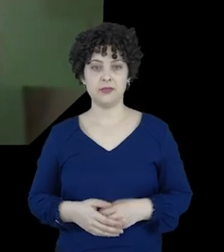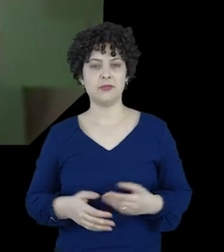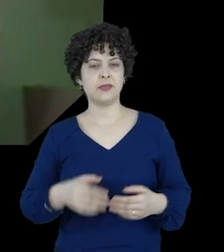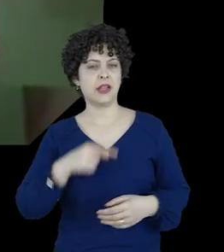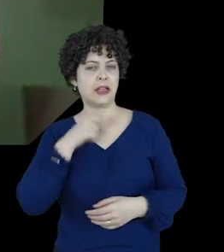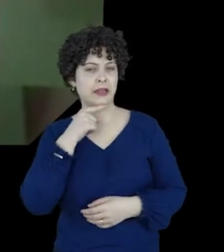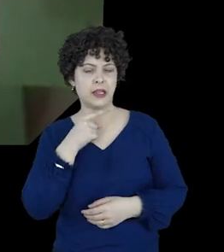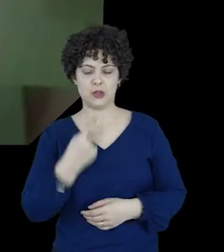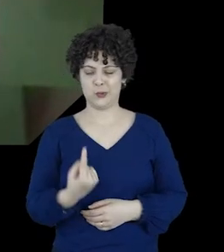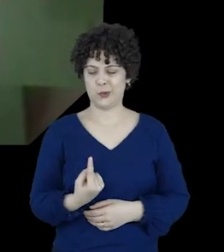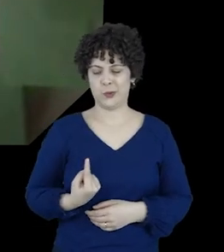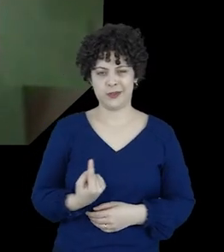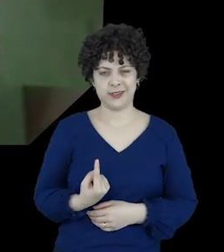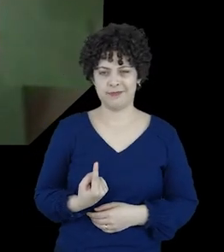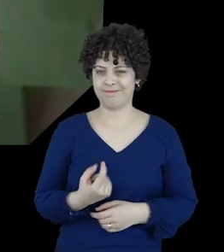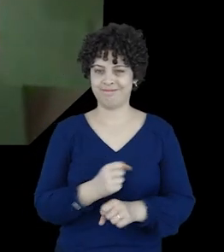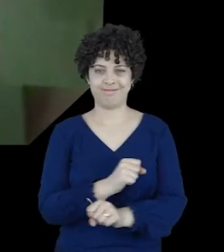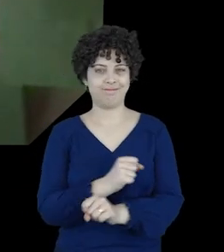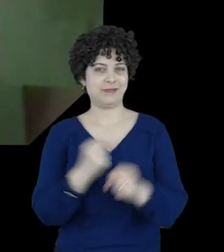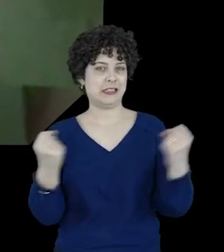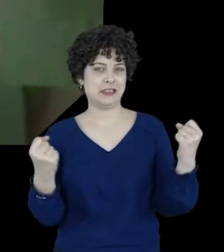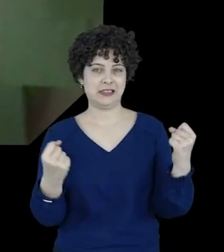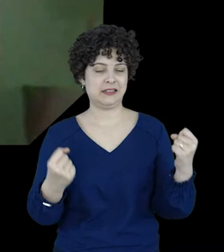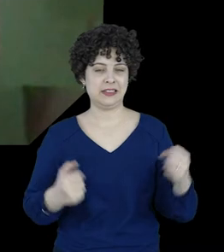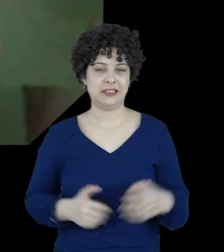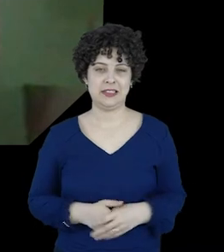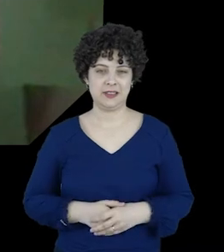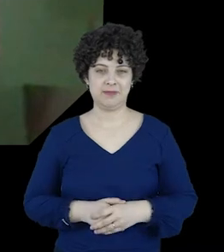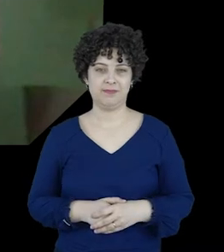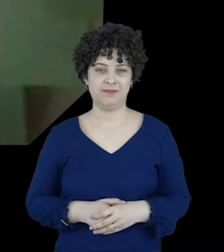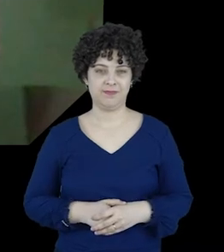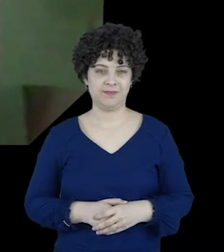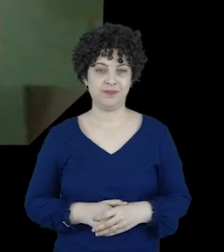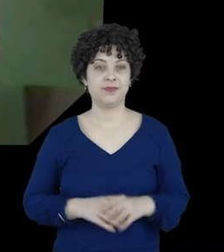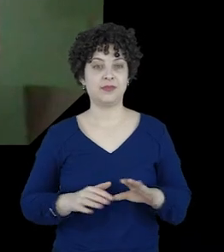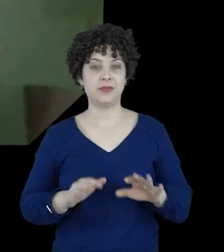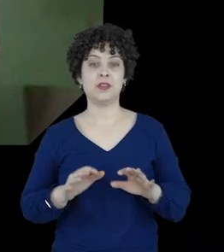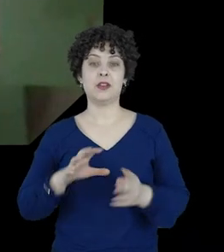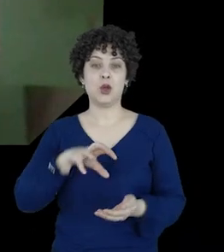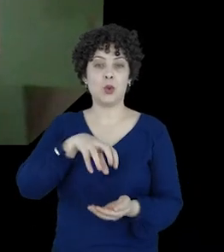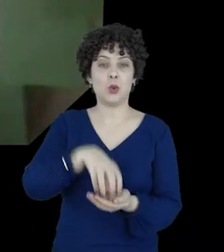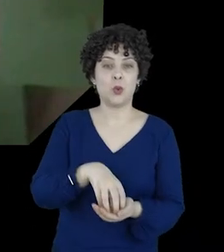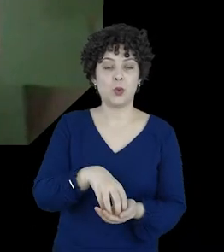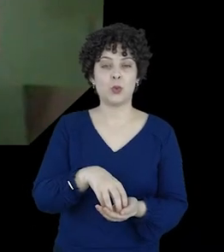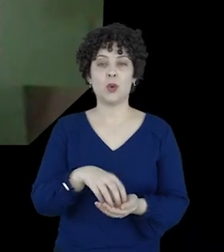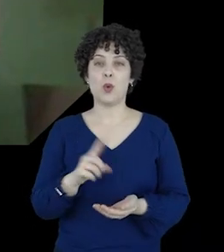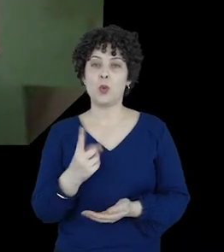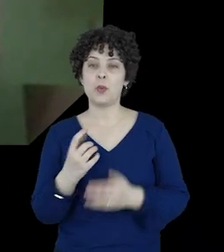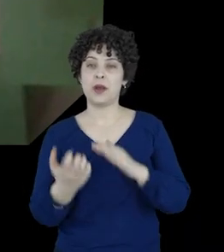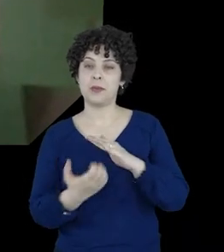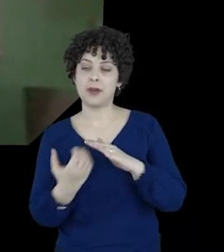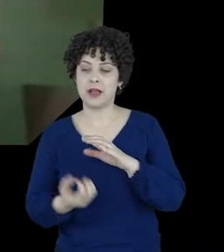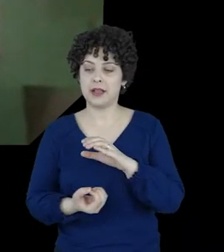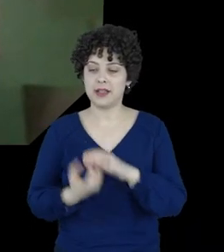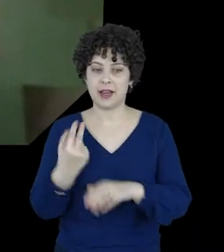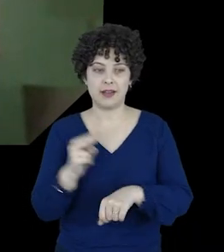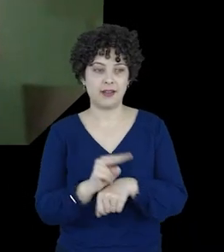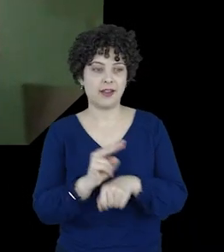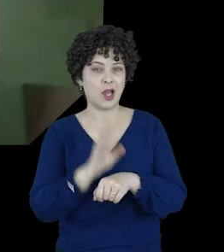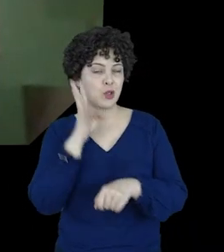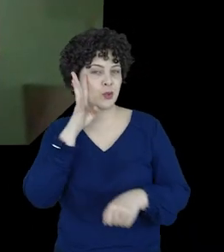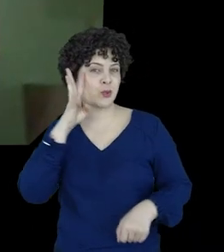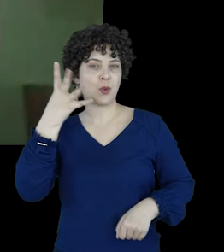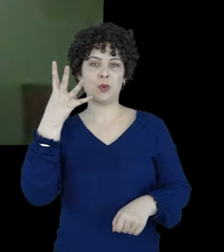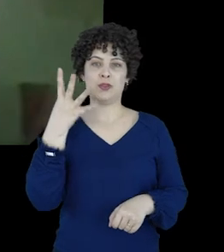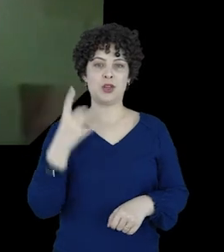E ninguém consegue fazer isso sozinho. Uma organização não consegue criar ou prover uma